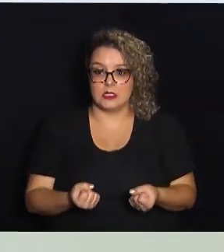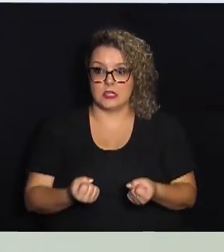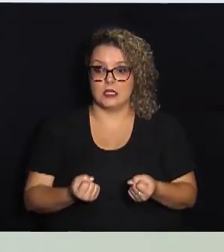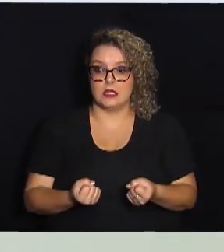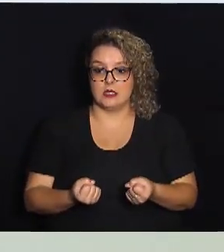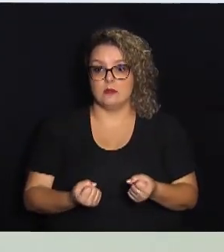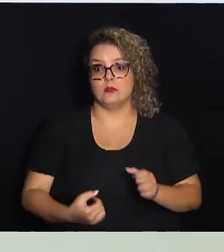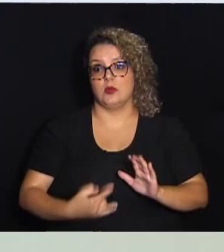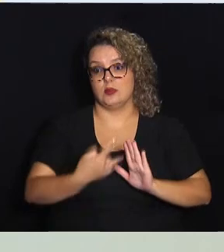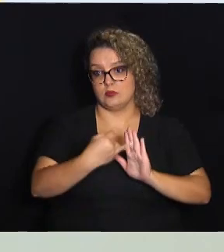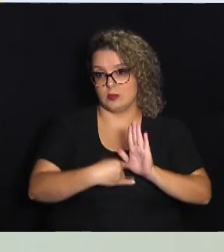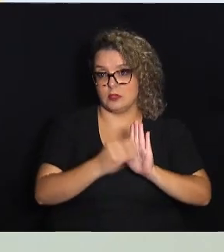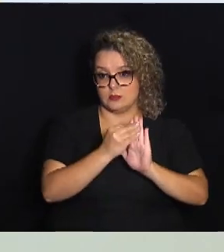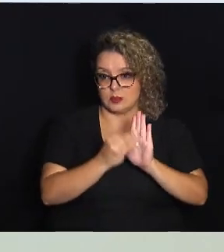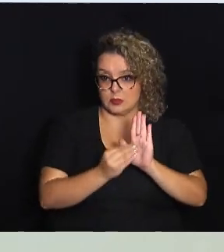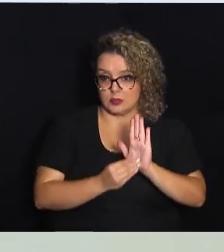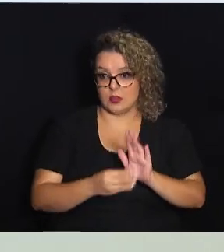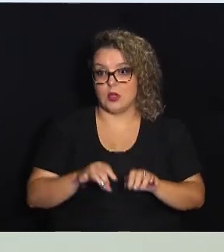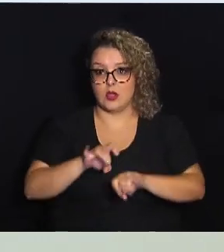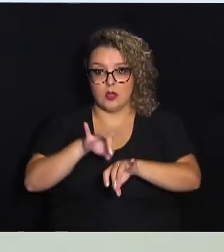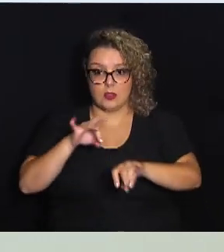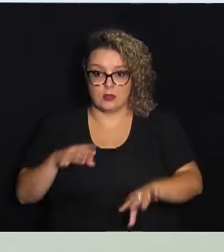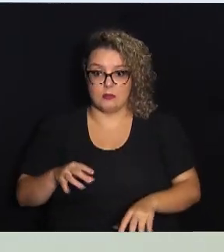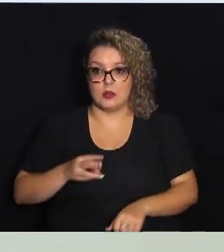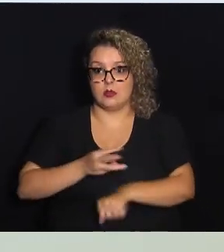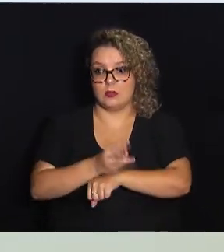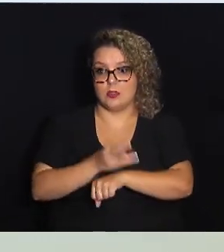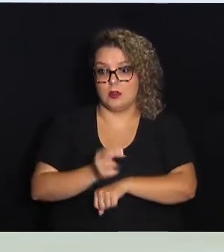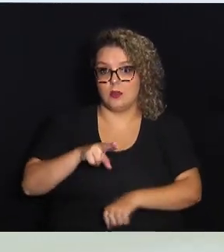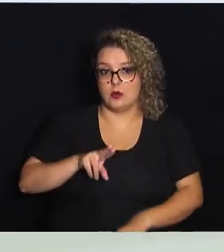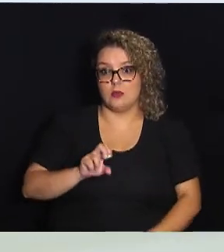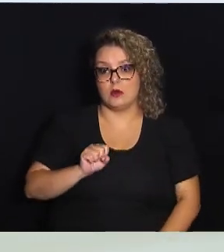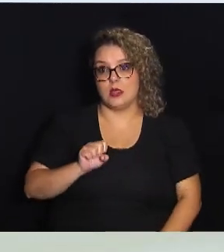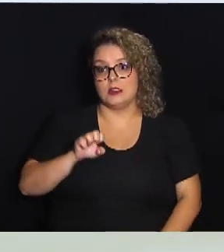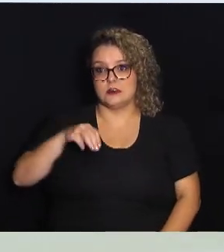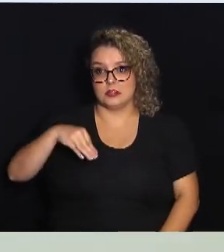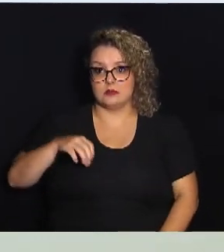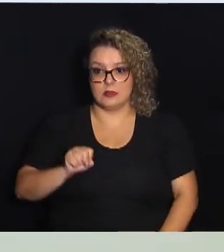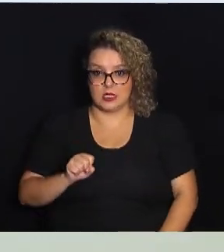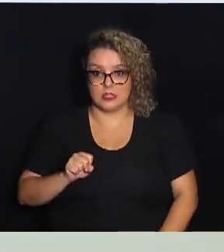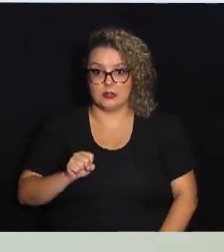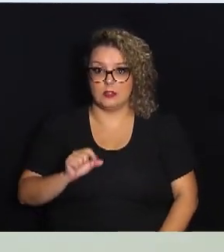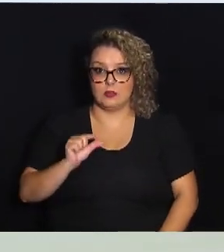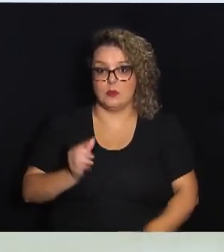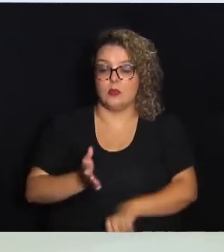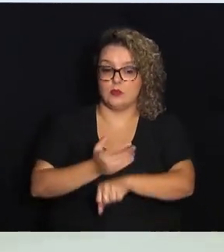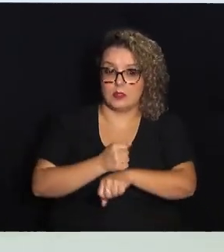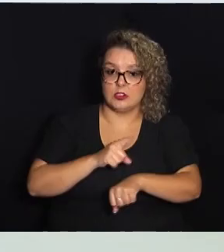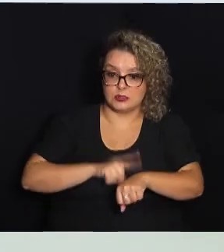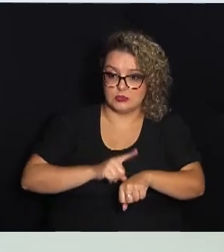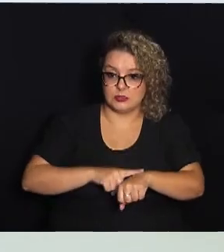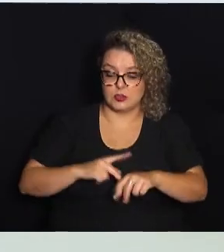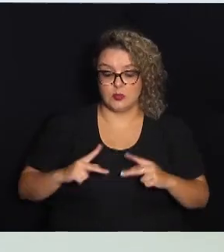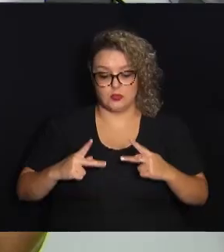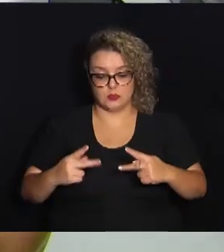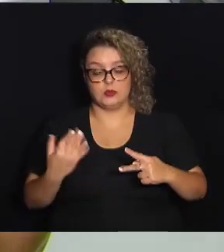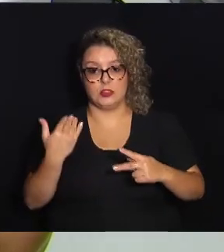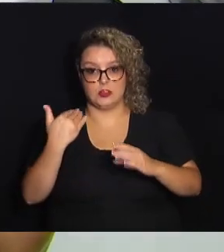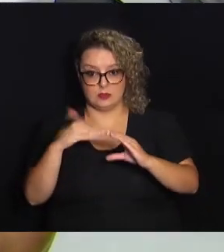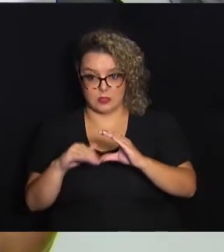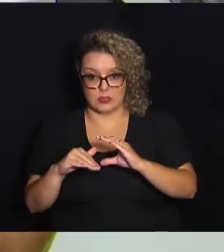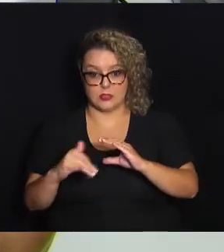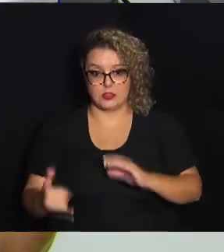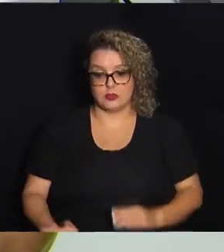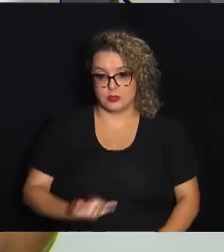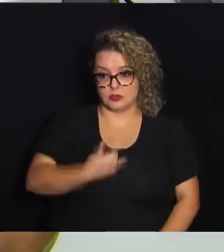paciente aceite, ele recebe um comprovante com o horário do atendimento online por WhatsApp ou por SMS. Um pouco antes do horário,